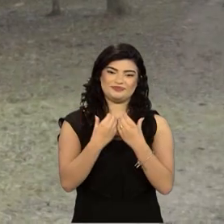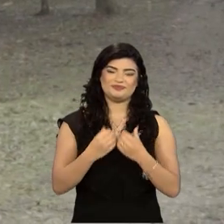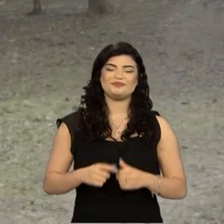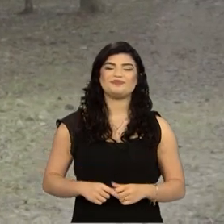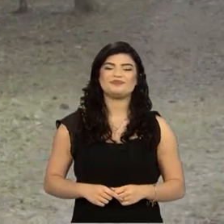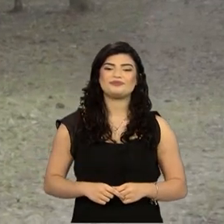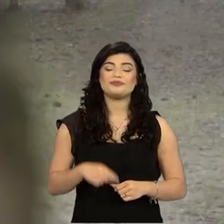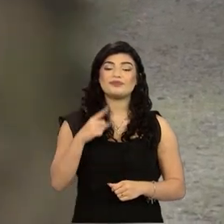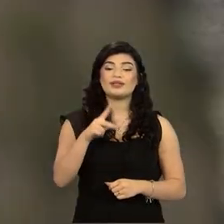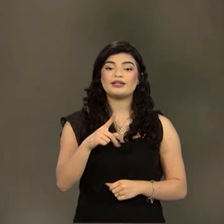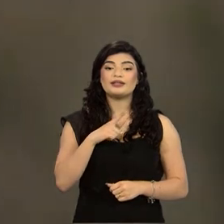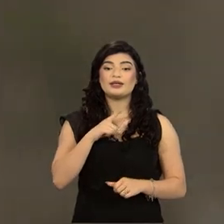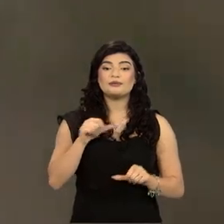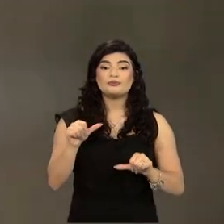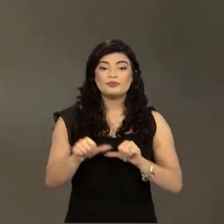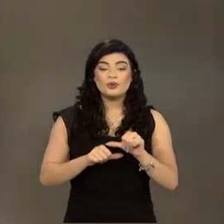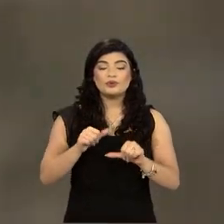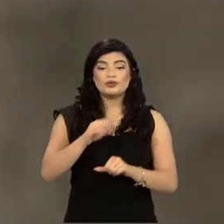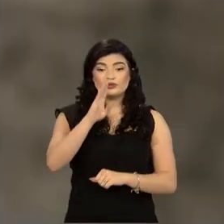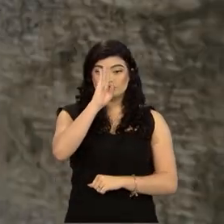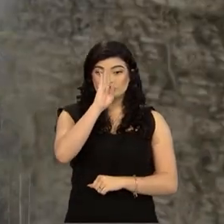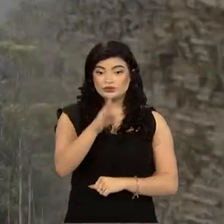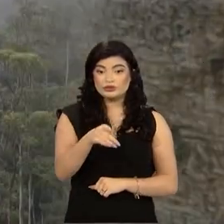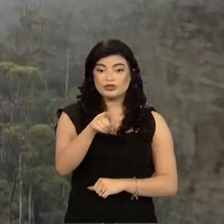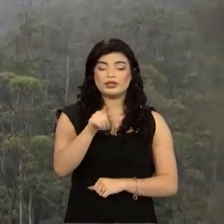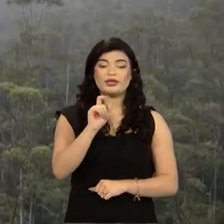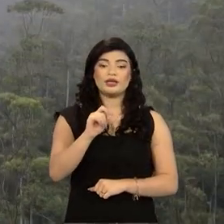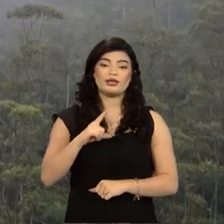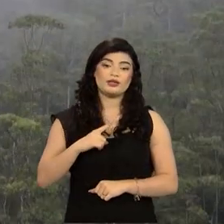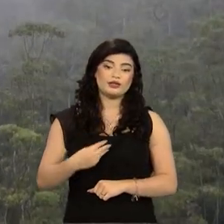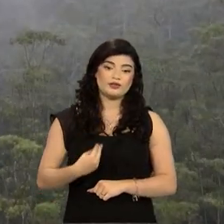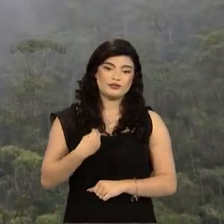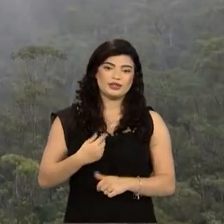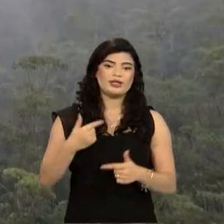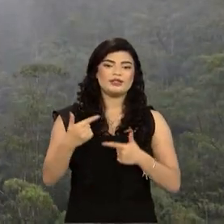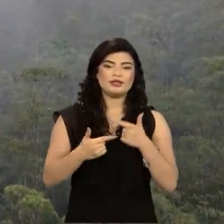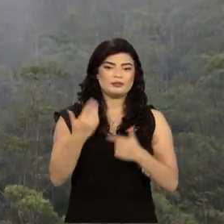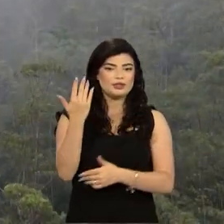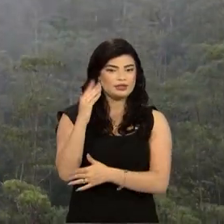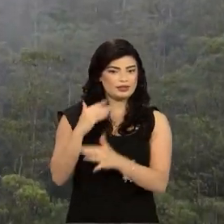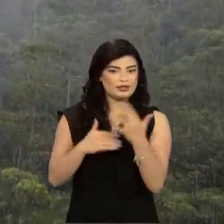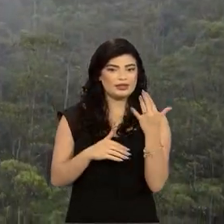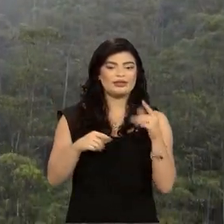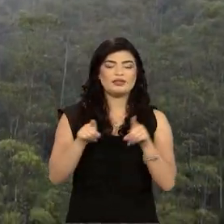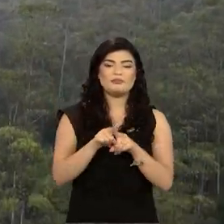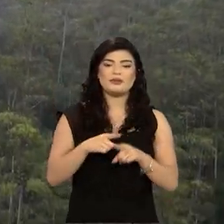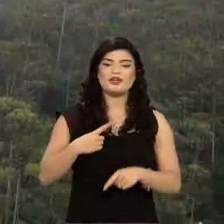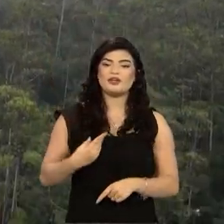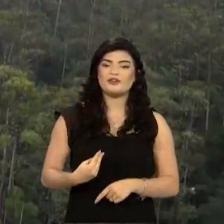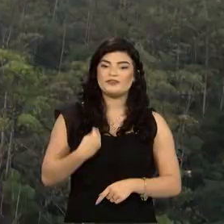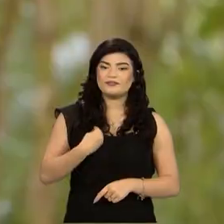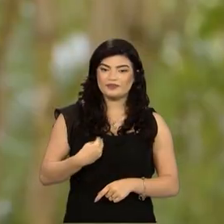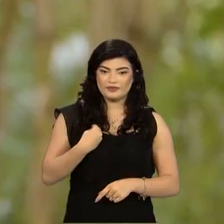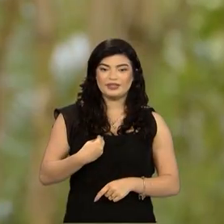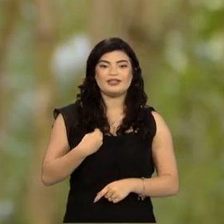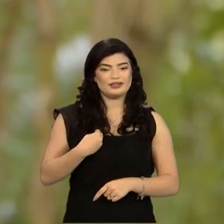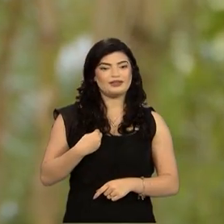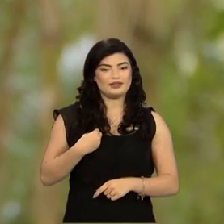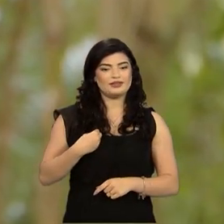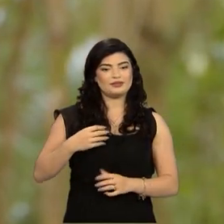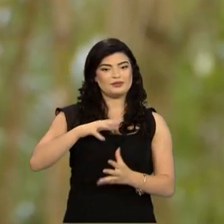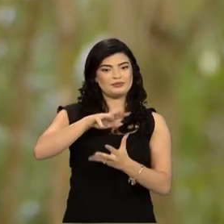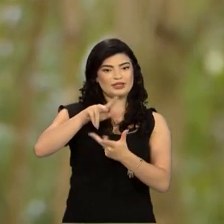O bioma tem modificado diretamente a vida de quem trabalha no parque e também de quem vive no nosso planeta. Eu